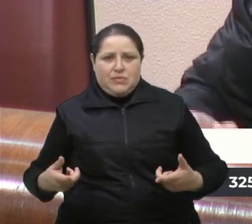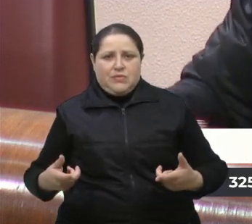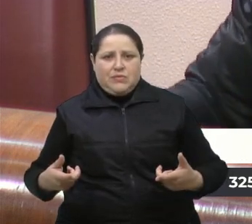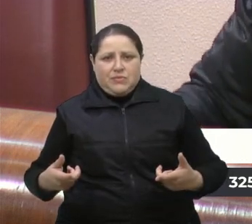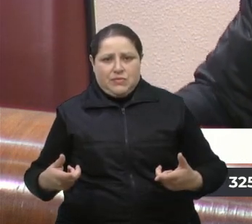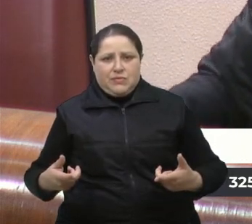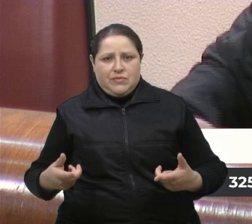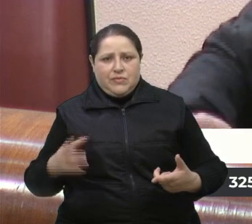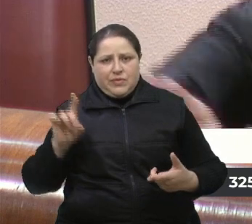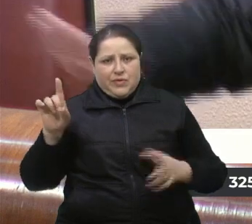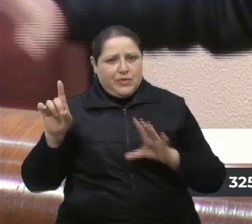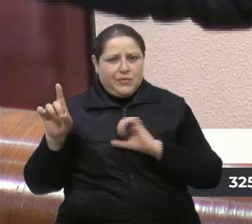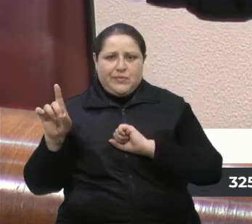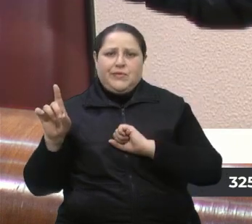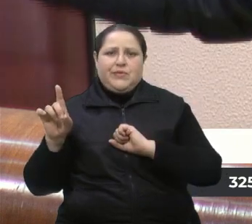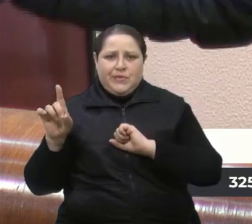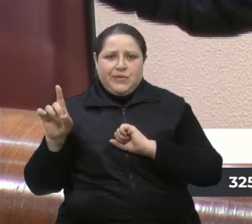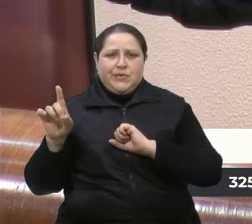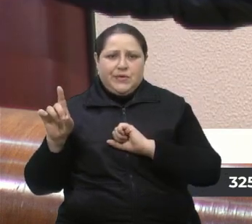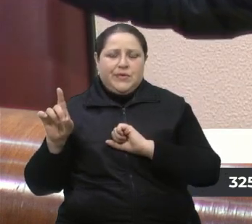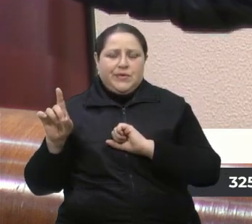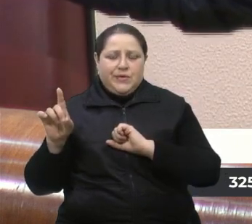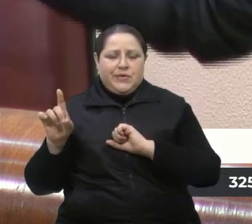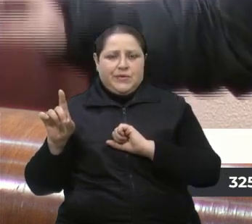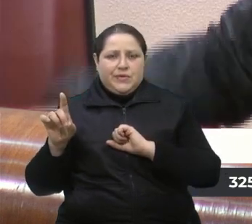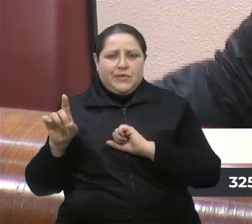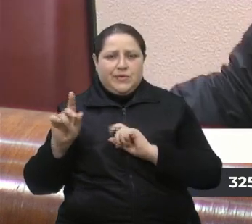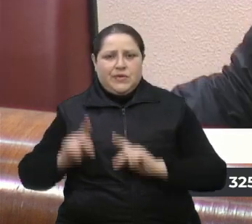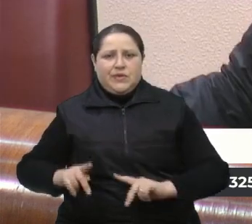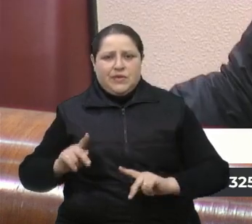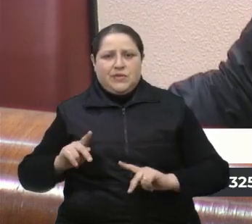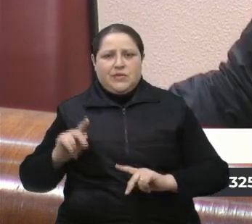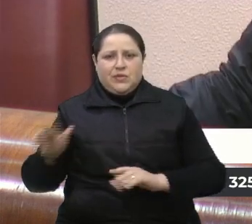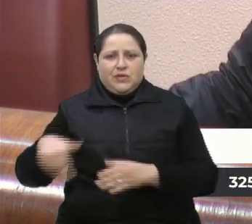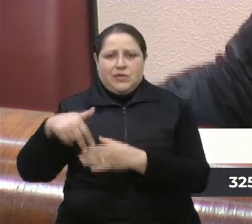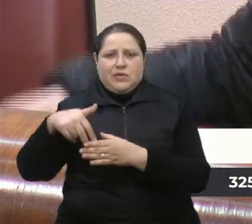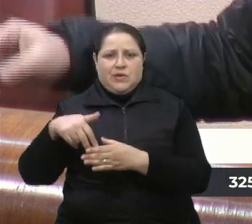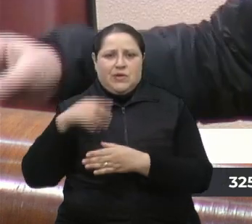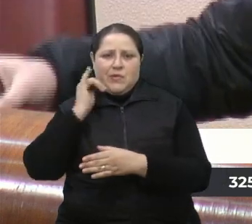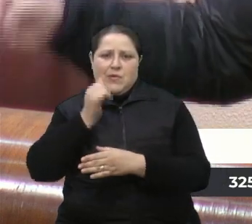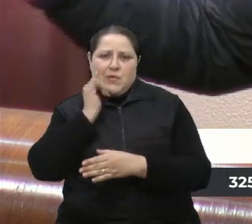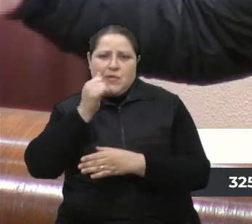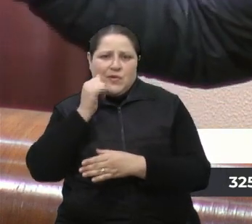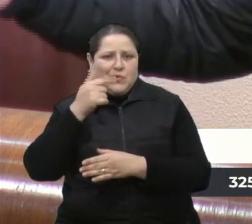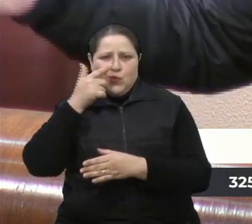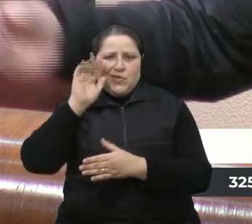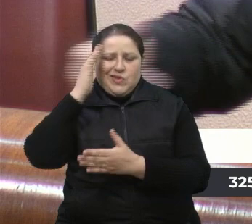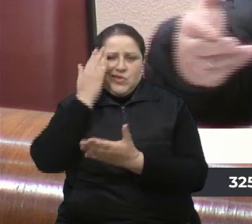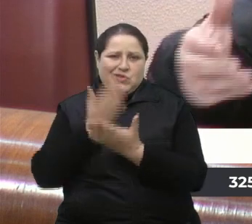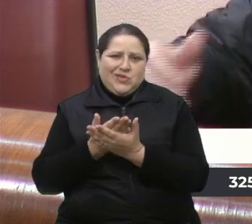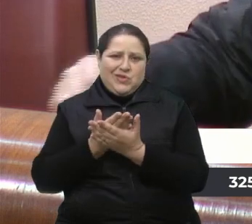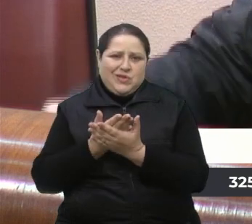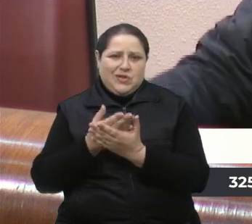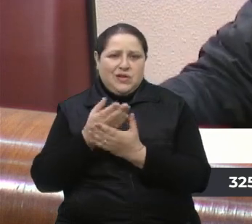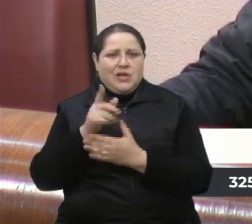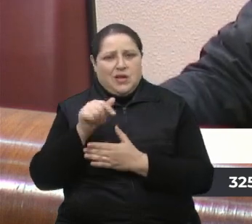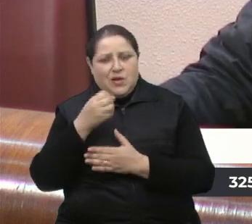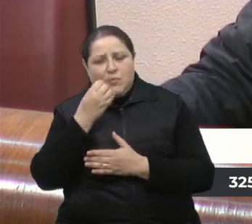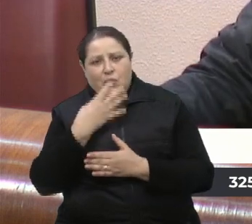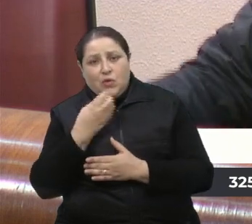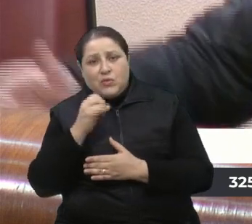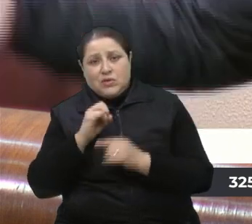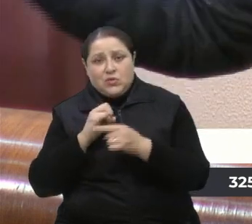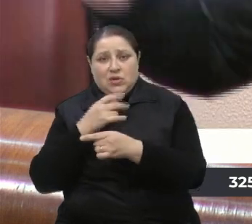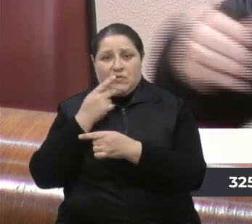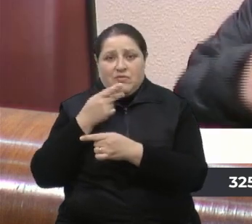Pelo amor de Deus, as narrativas que se constroem nessa tribuna é inacreditável. Como seria bom se isso fosse verdade o que